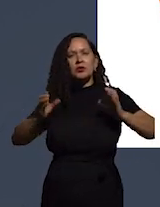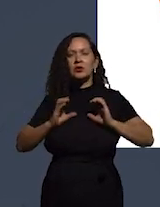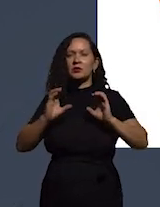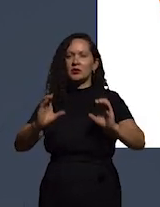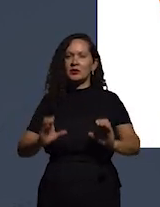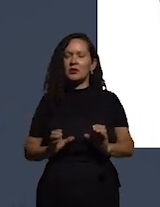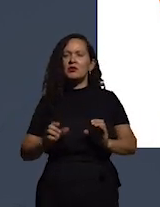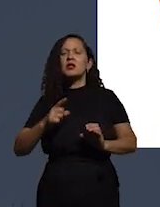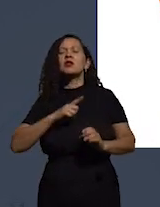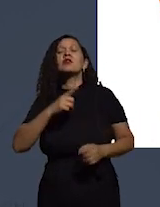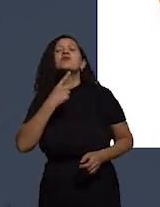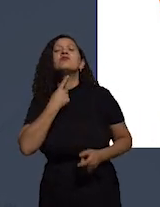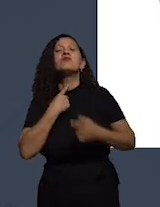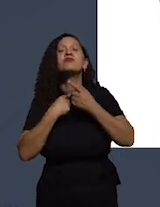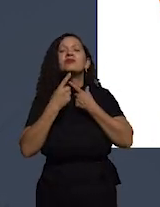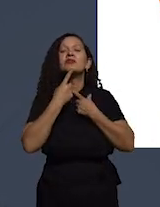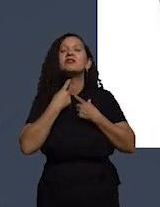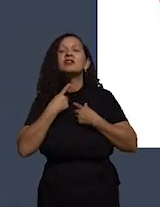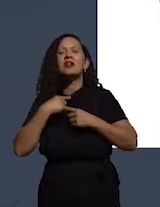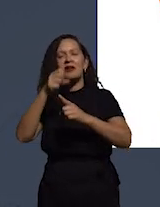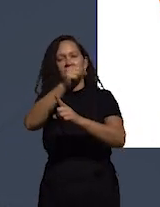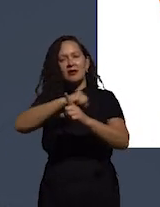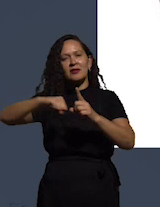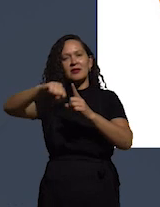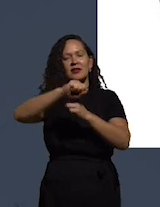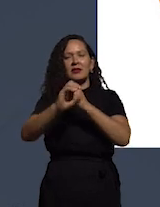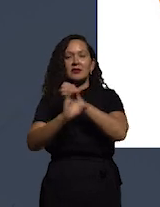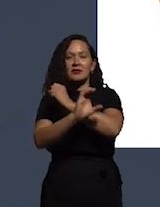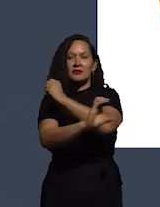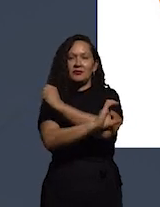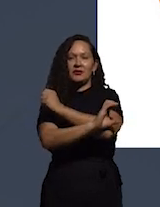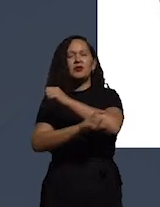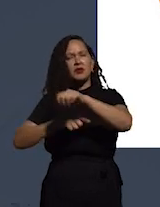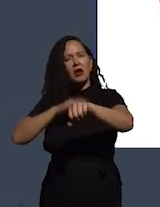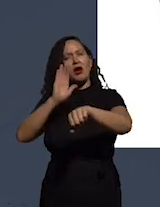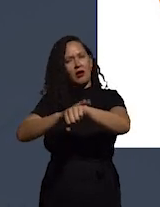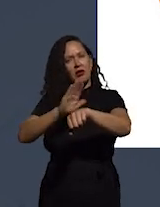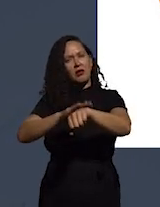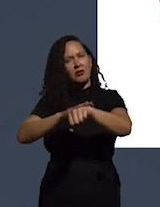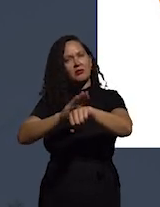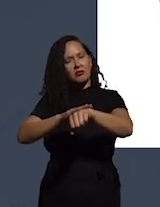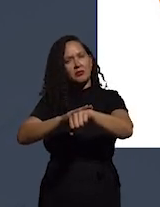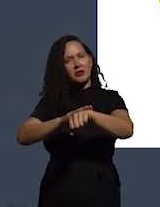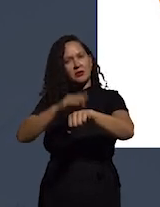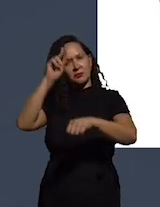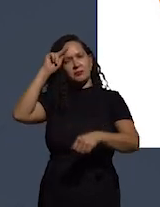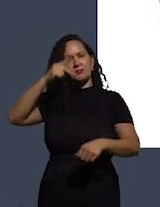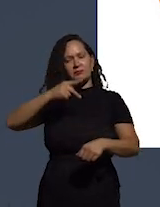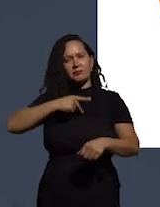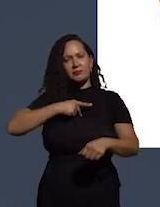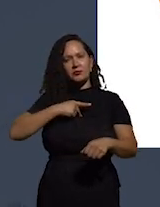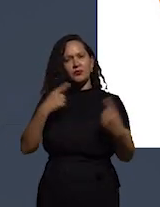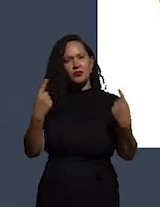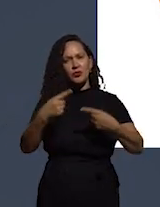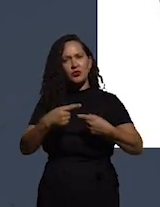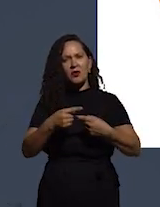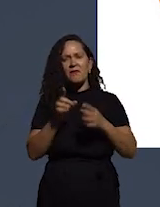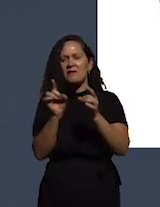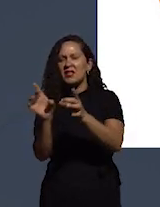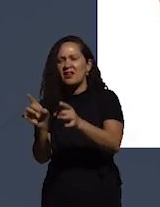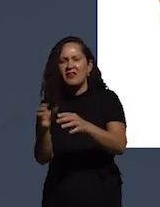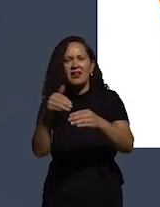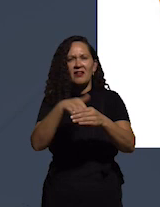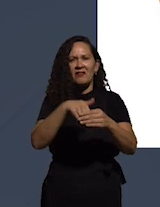desejosos de na sociedade civil serem autônomos e defenderem a si mesmos e não querem vender os seus